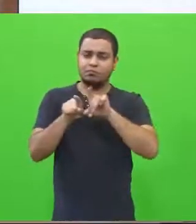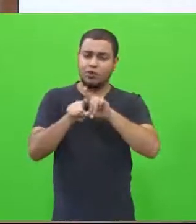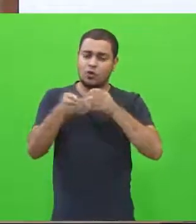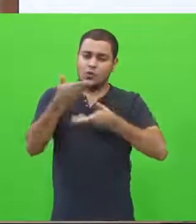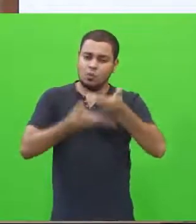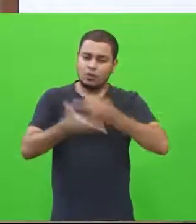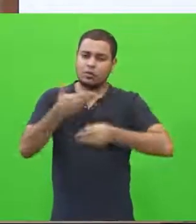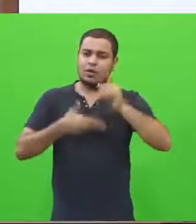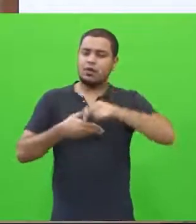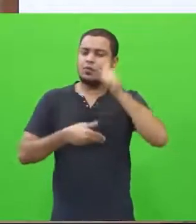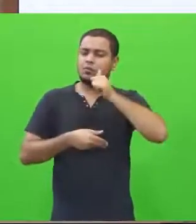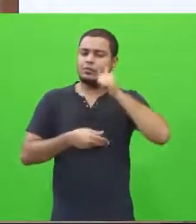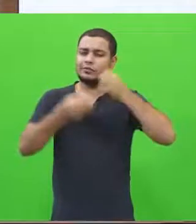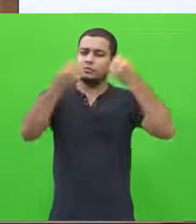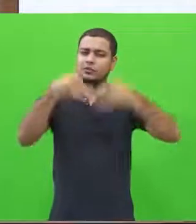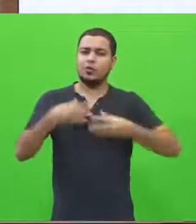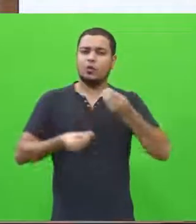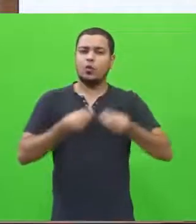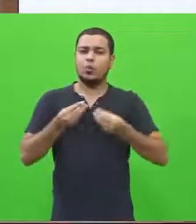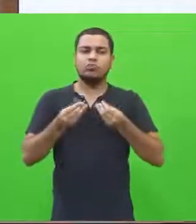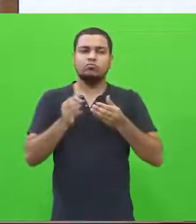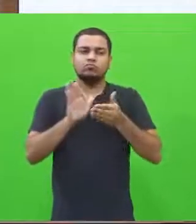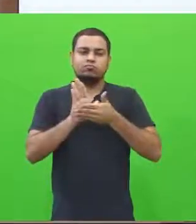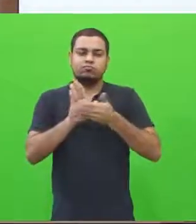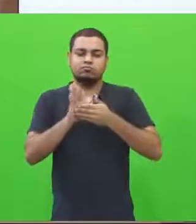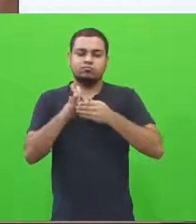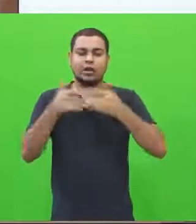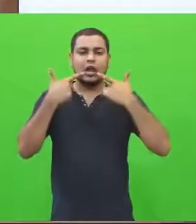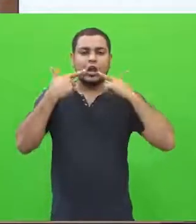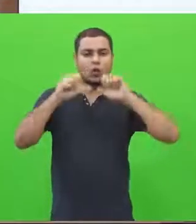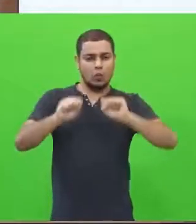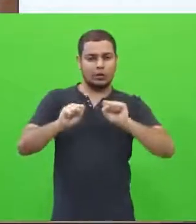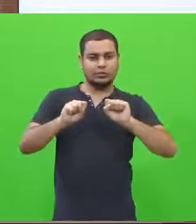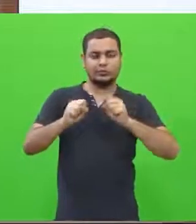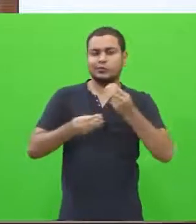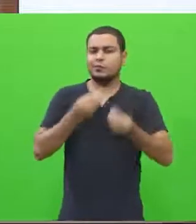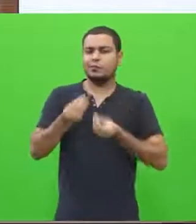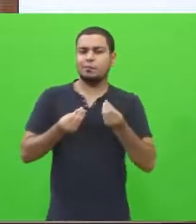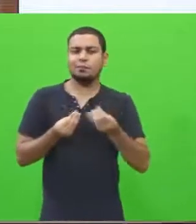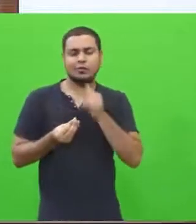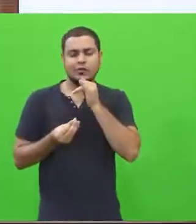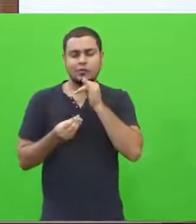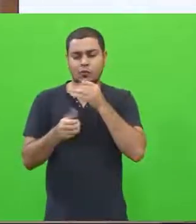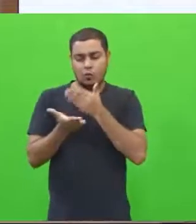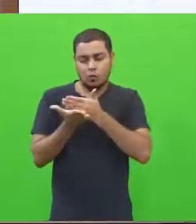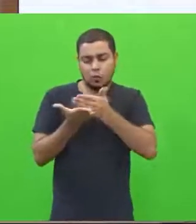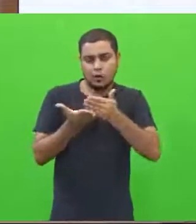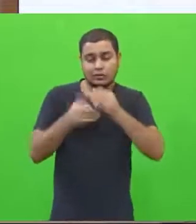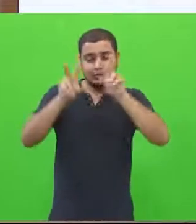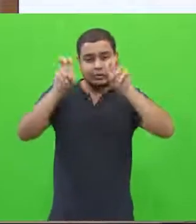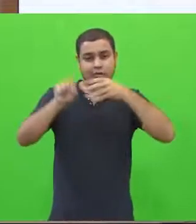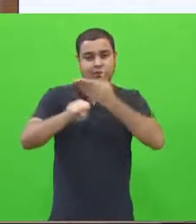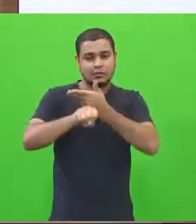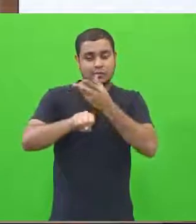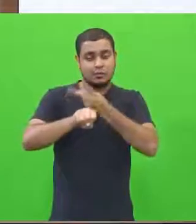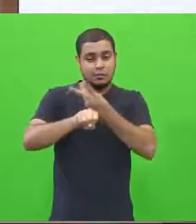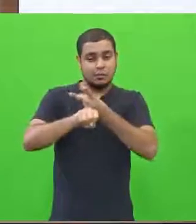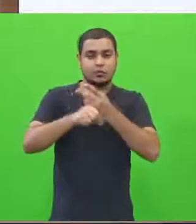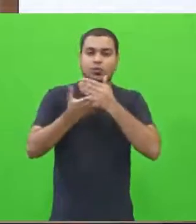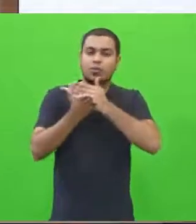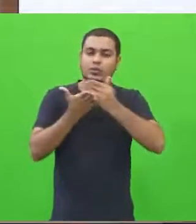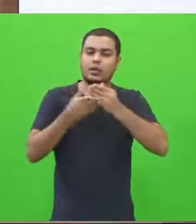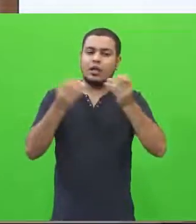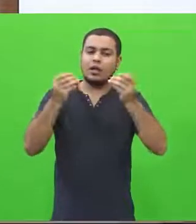vocês, é quando ela fala com relação à questão do domínio da linguagem. Nós vamos conversar com vocês daqui a pouco em relação a uma